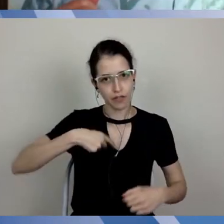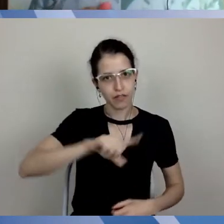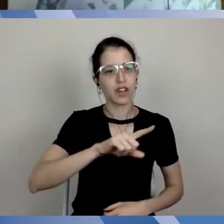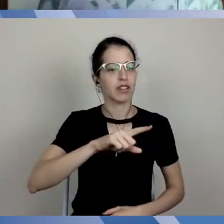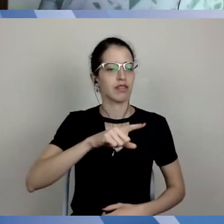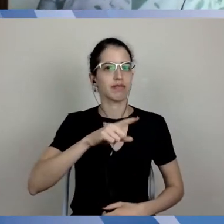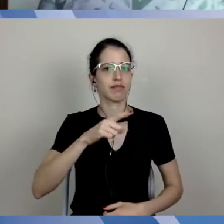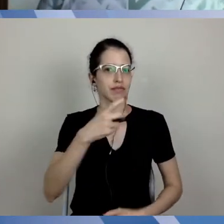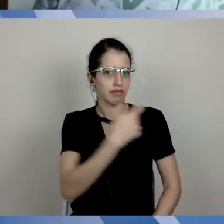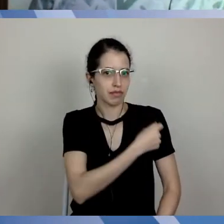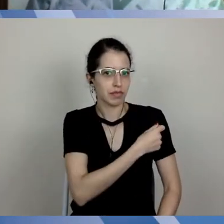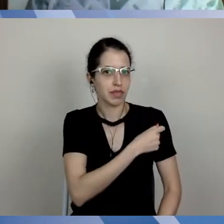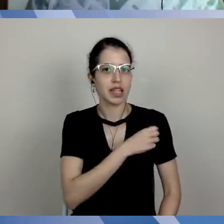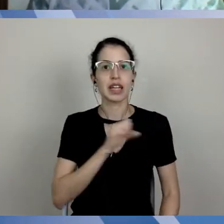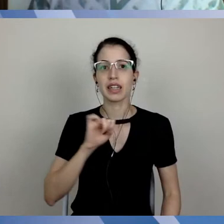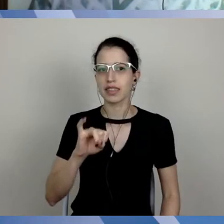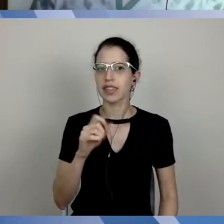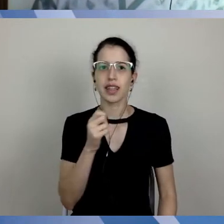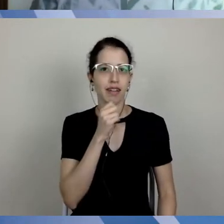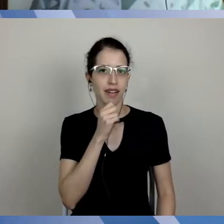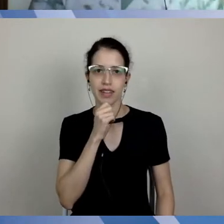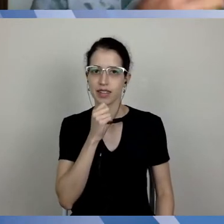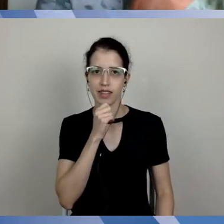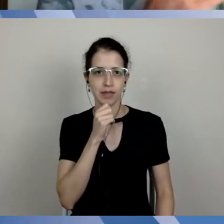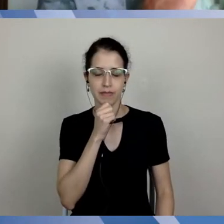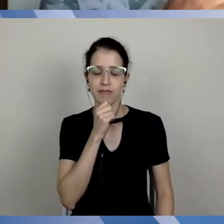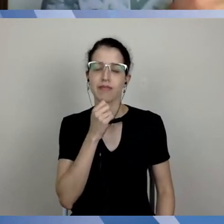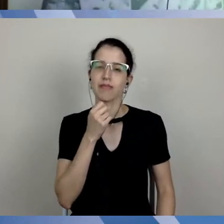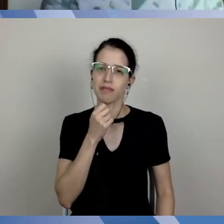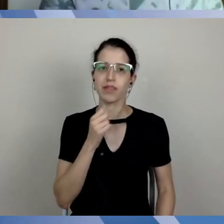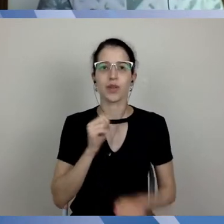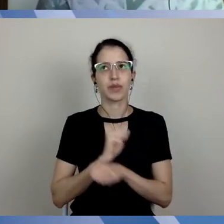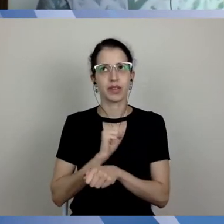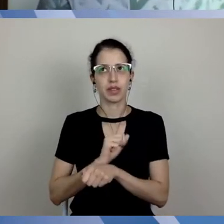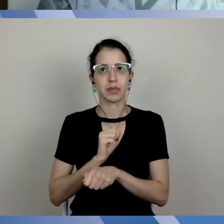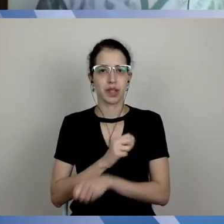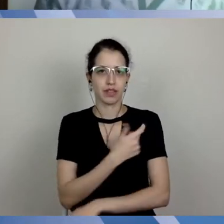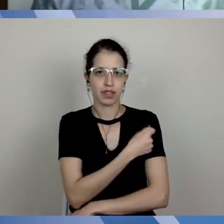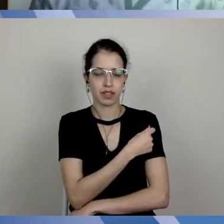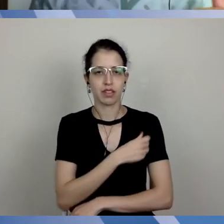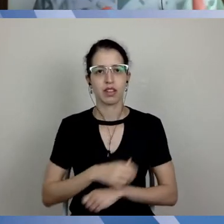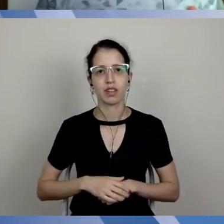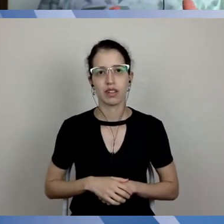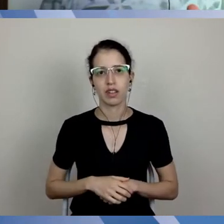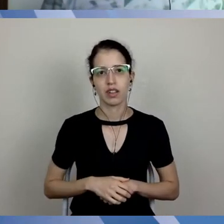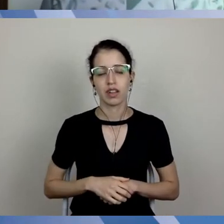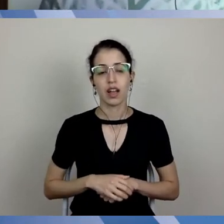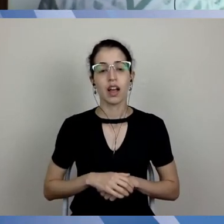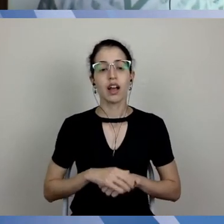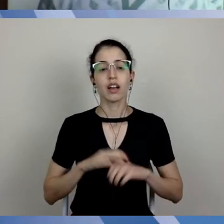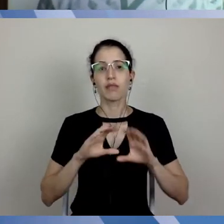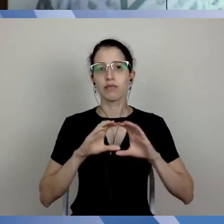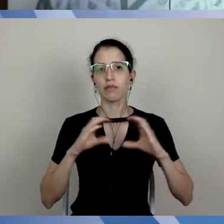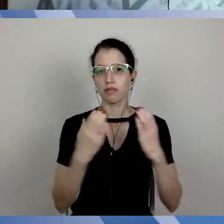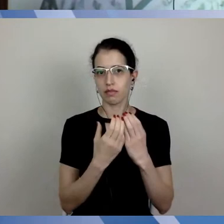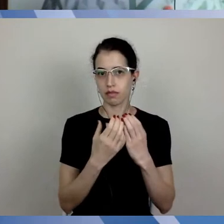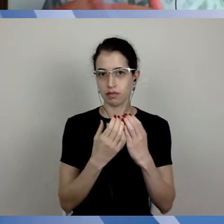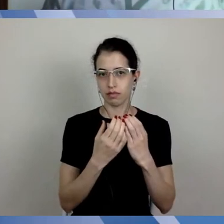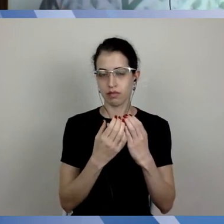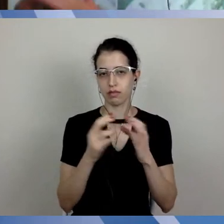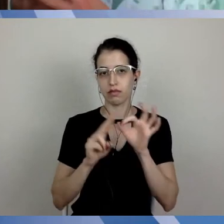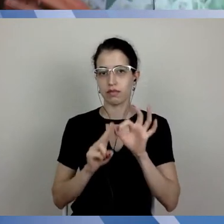Então, a sugestão que a gente faz é que a comunidade da UFSCar se enquadre nisso. Não seria ético a gente pedir